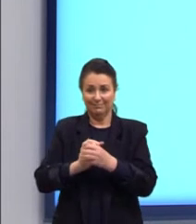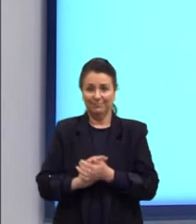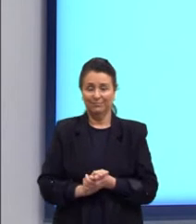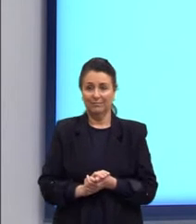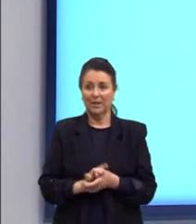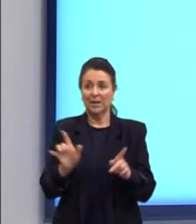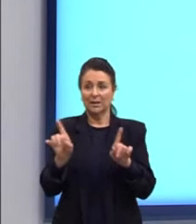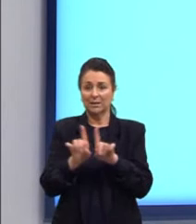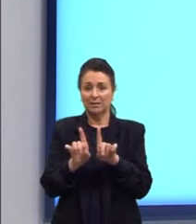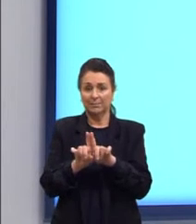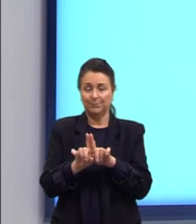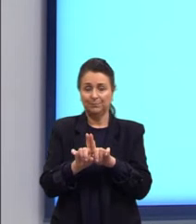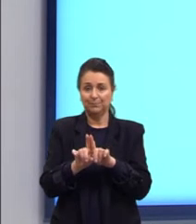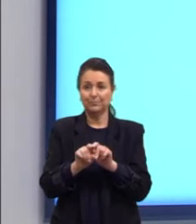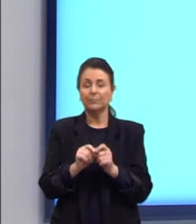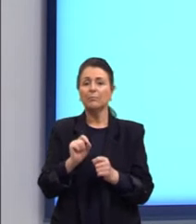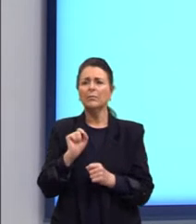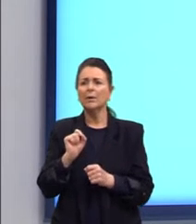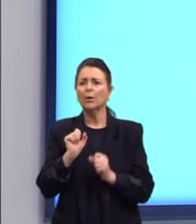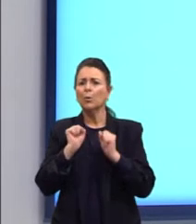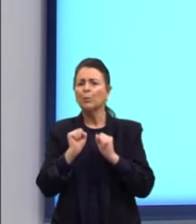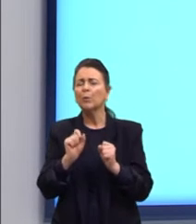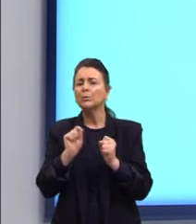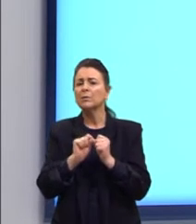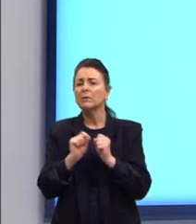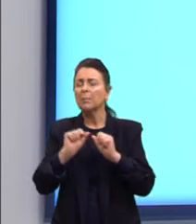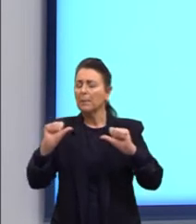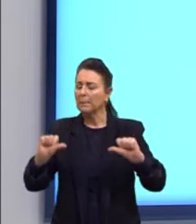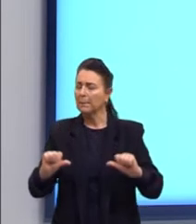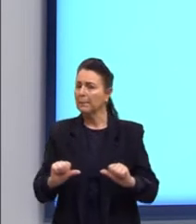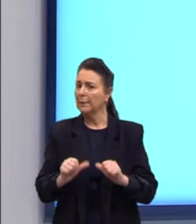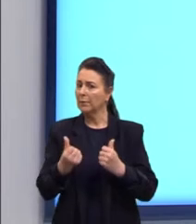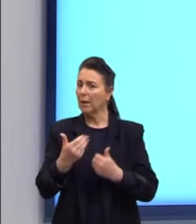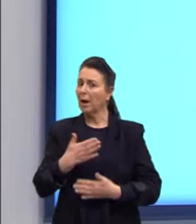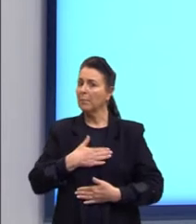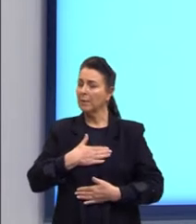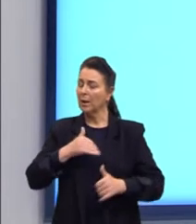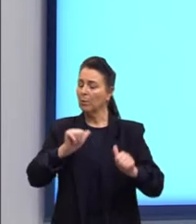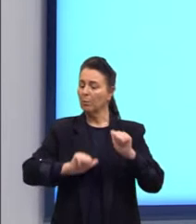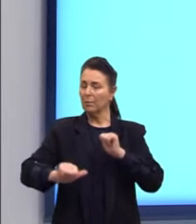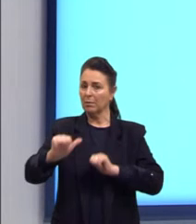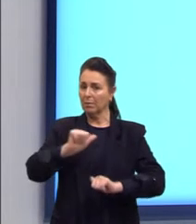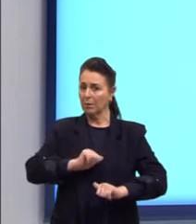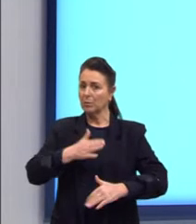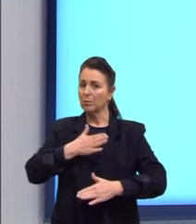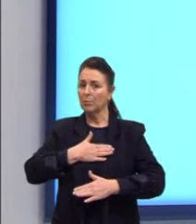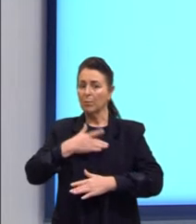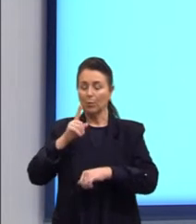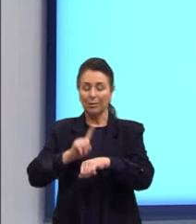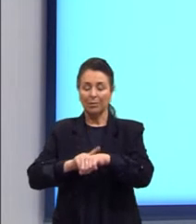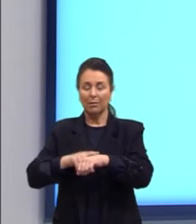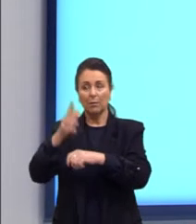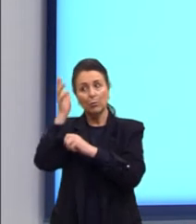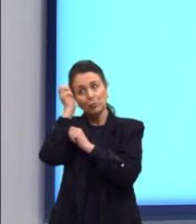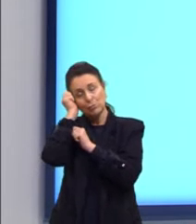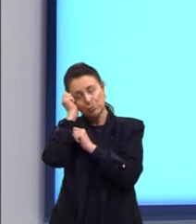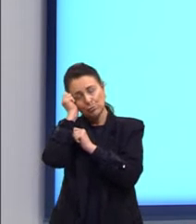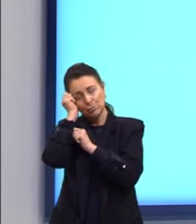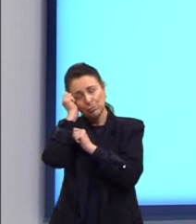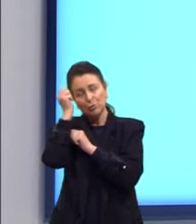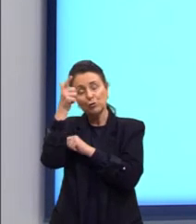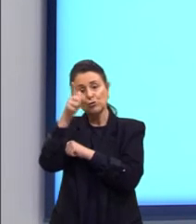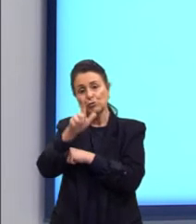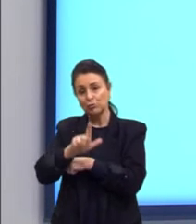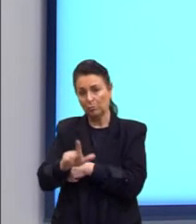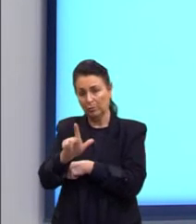Aqui, então. O que eu posso fazer para melhorar, então, a minha qualidade do sono? Está aqui, de novo, as